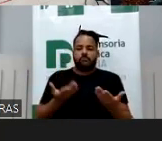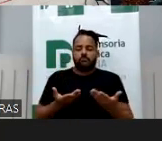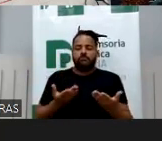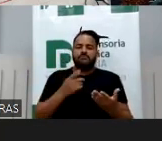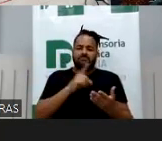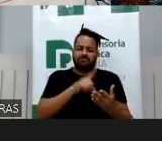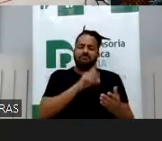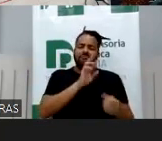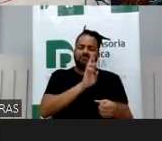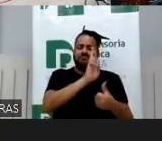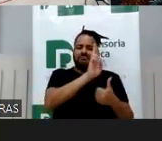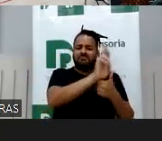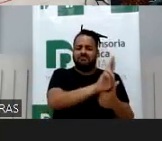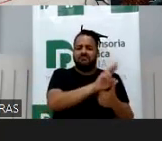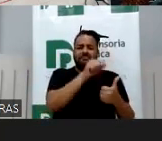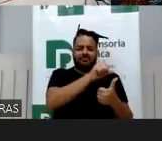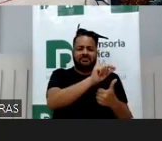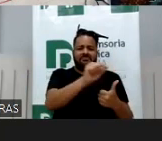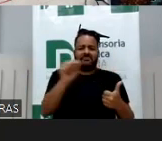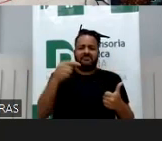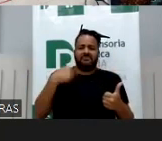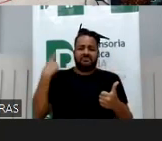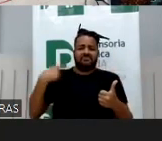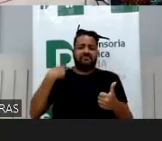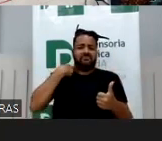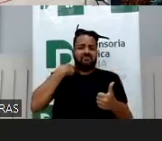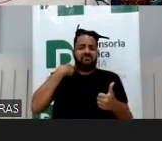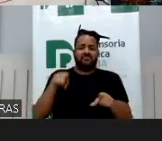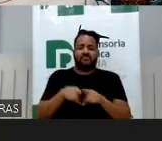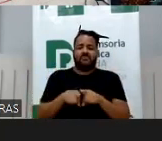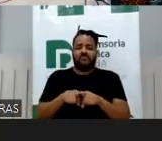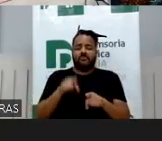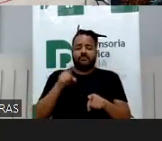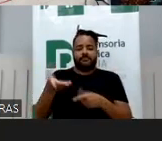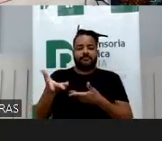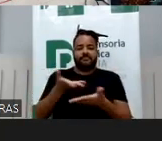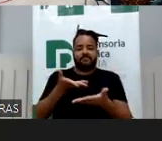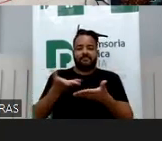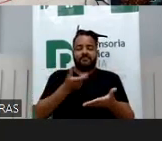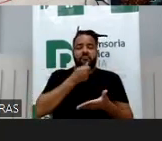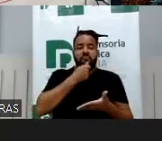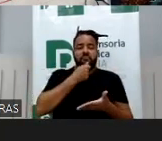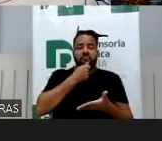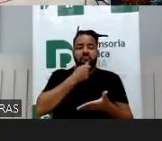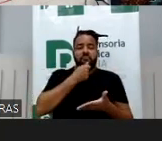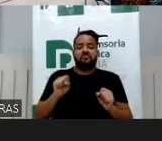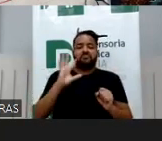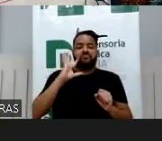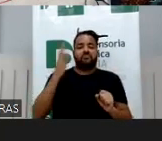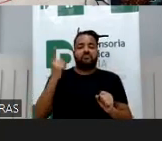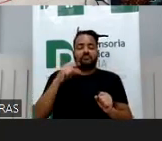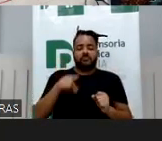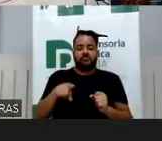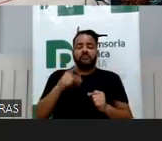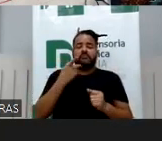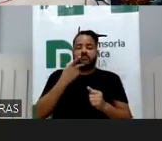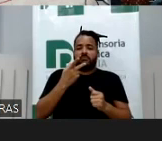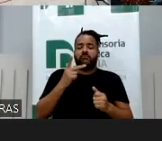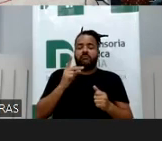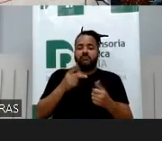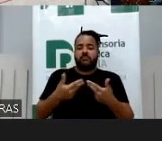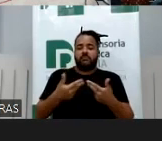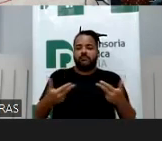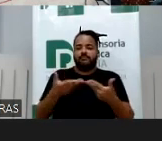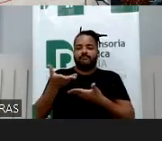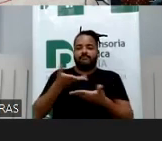eu também como advogada, eu não sou mediadora, mas eu atuo nesse sentido da busca da mediação ou da conciliação, que a gente sabe que são coisas diferentes,